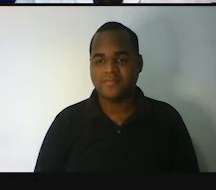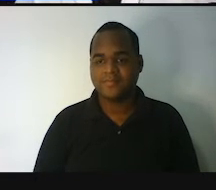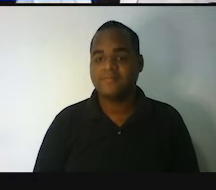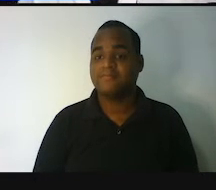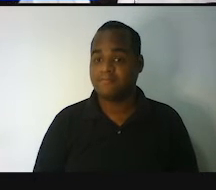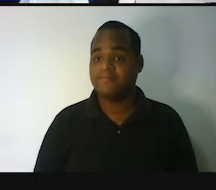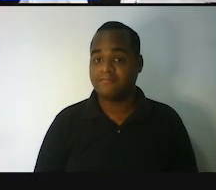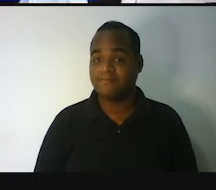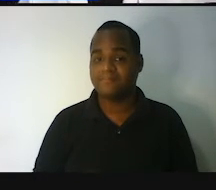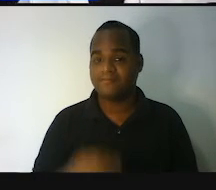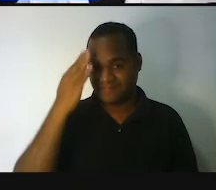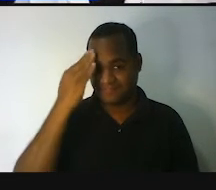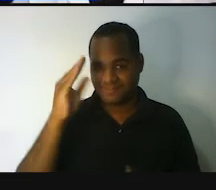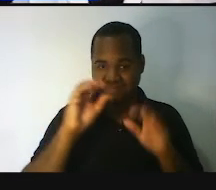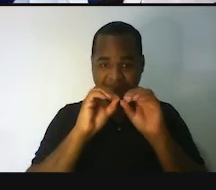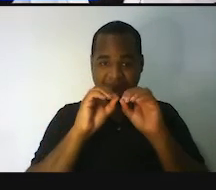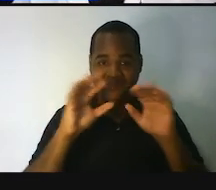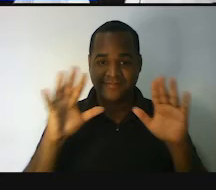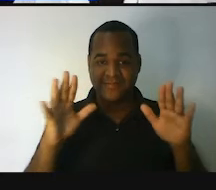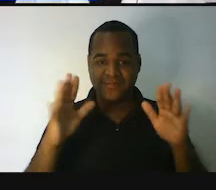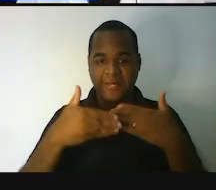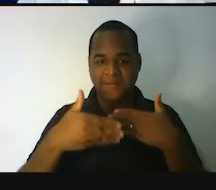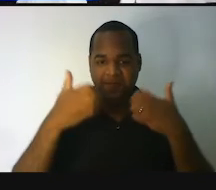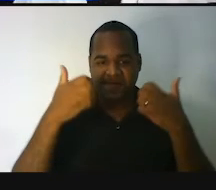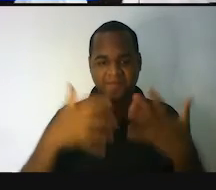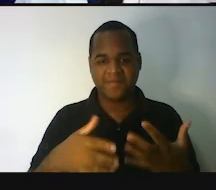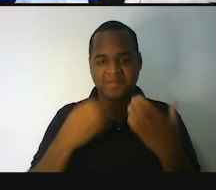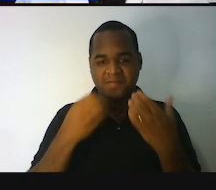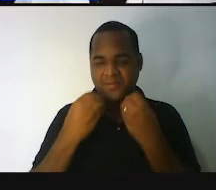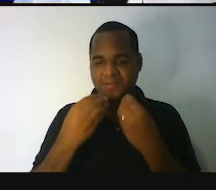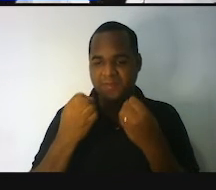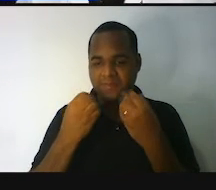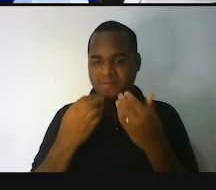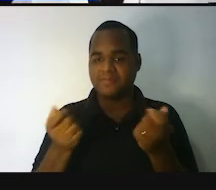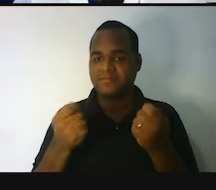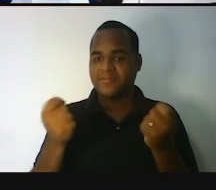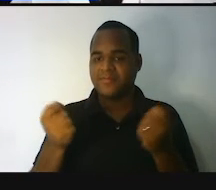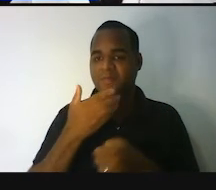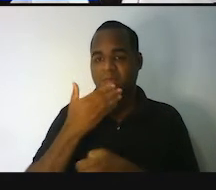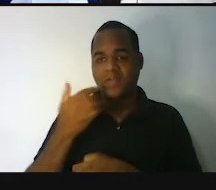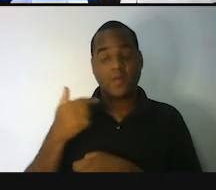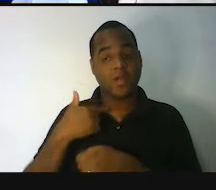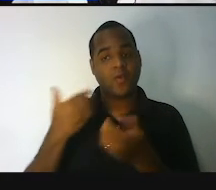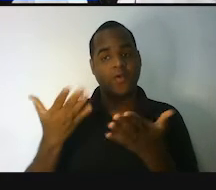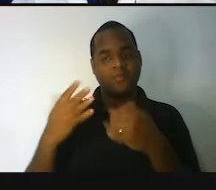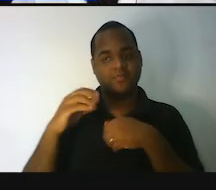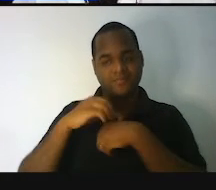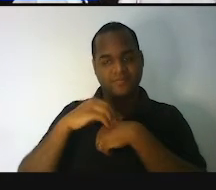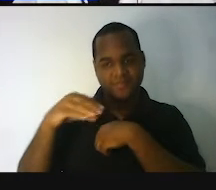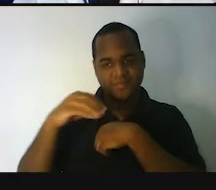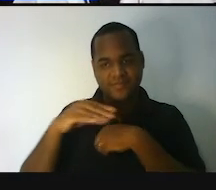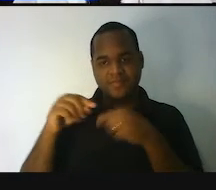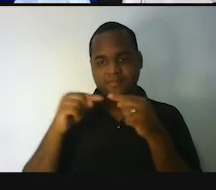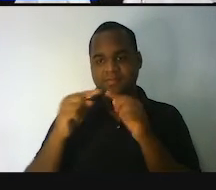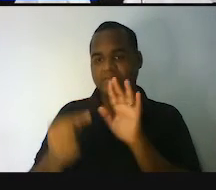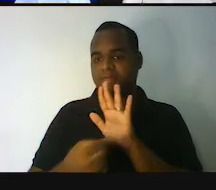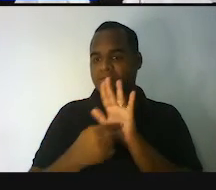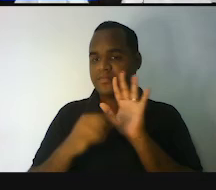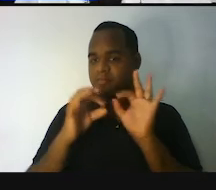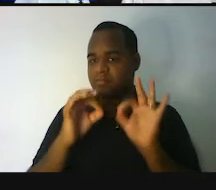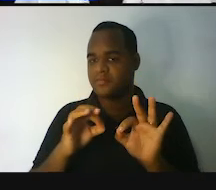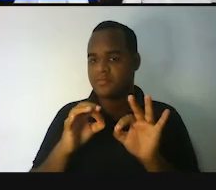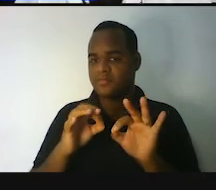aí, gente vai entender melhor isso, certo? E aí, eu trago para você um objetozinho,